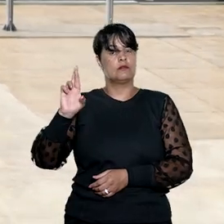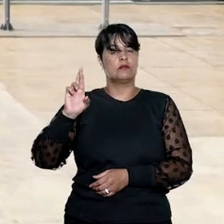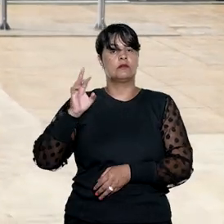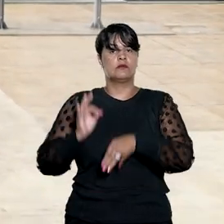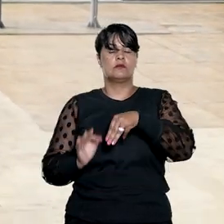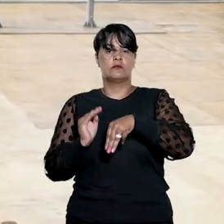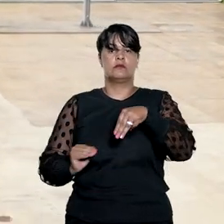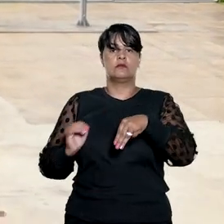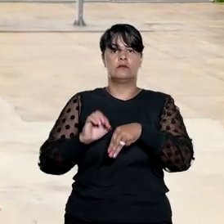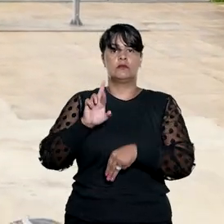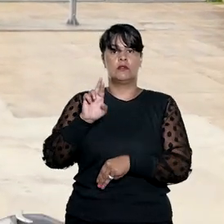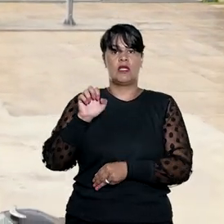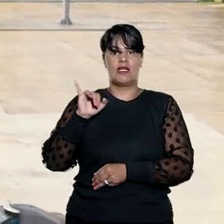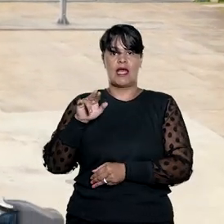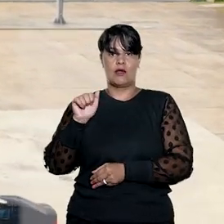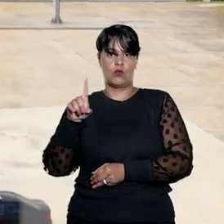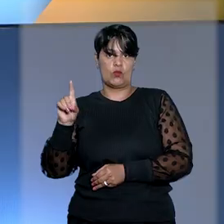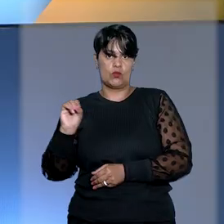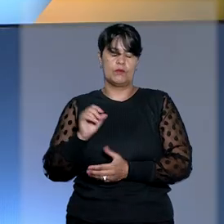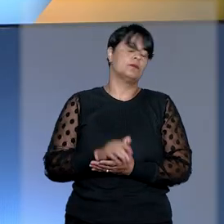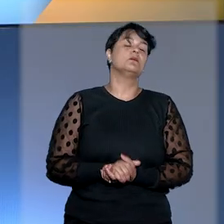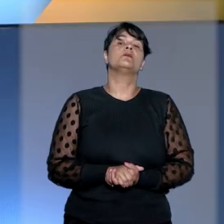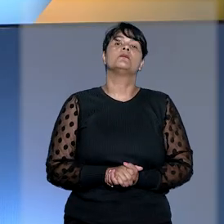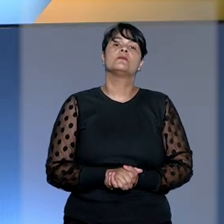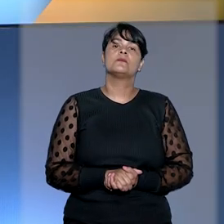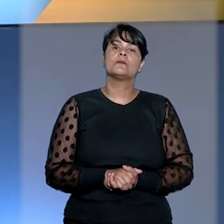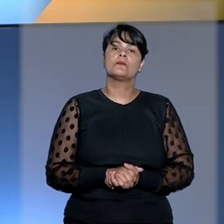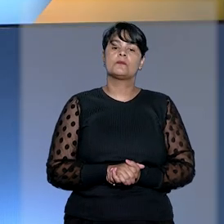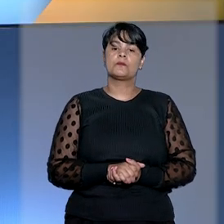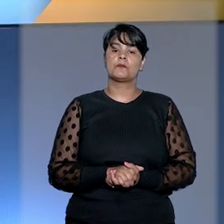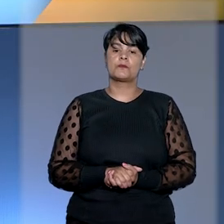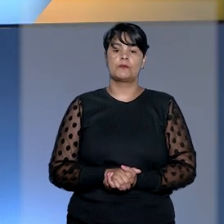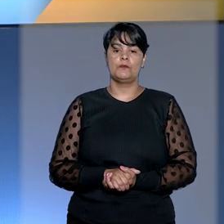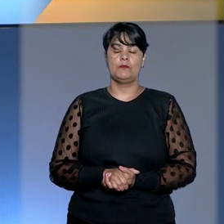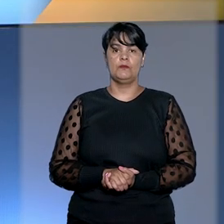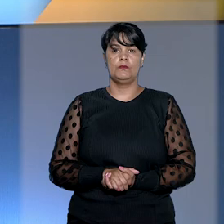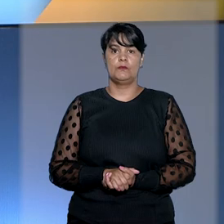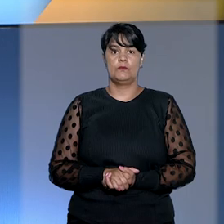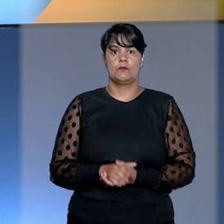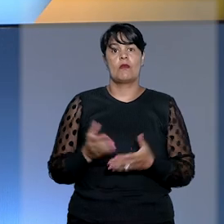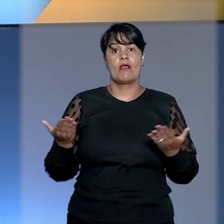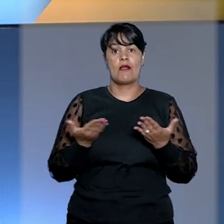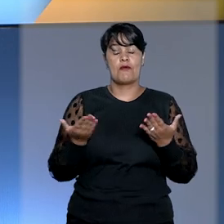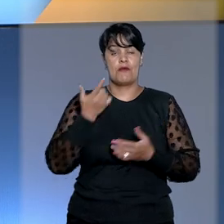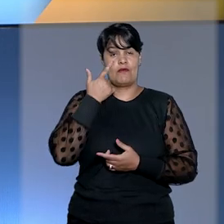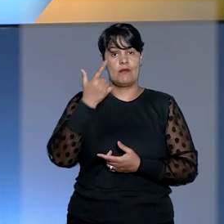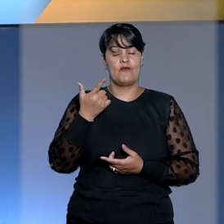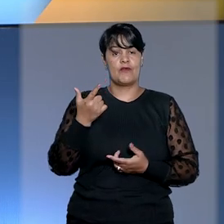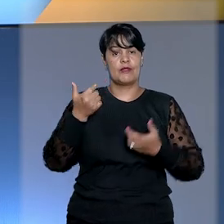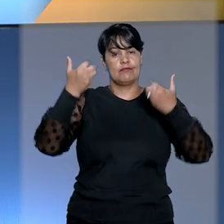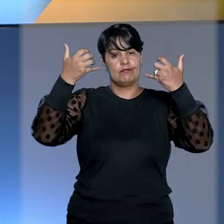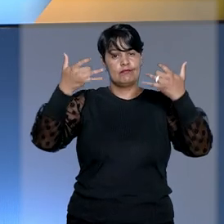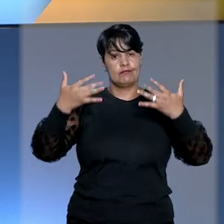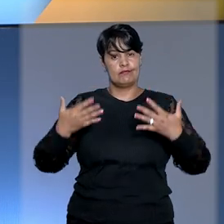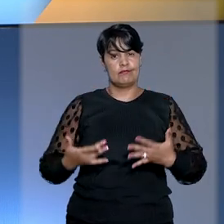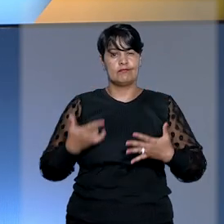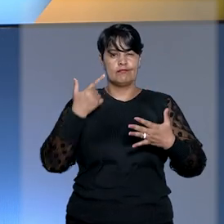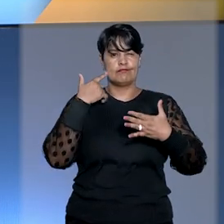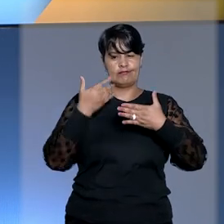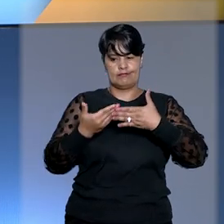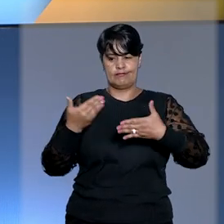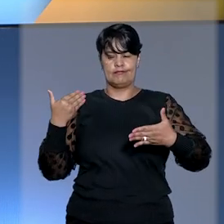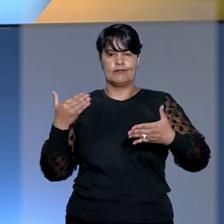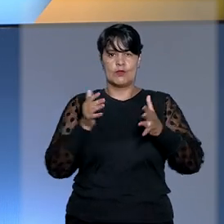ministro Reinaldo Soares da Fonseca. Agora é a vez de acompanhar alguns dos destaques mais recentes nos